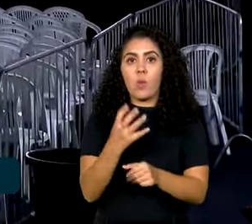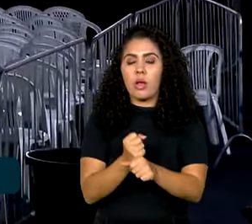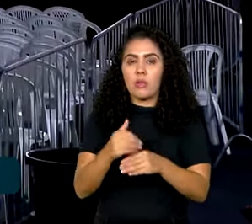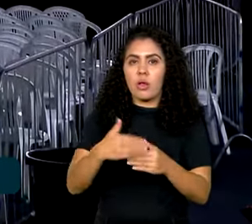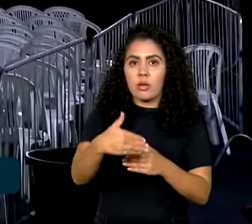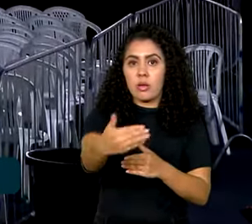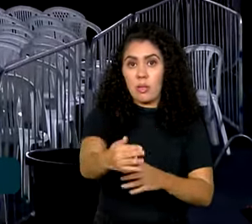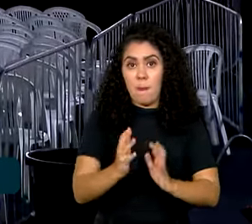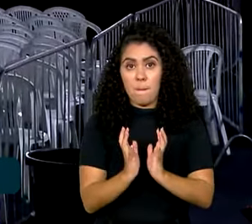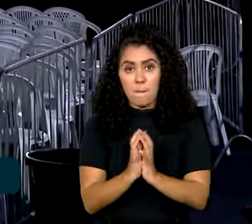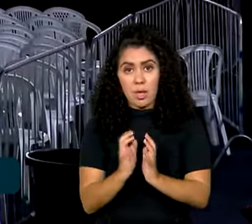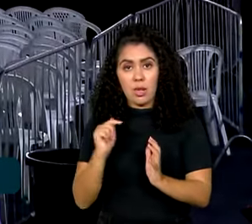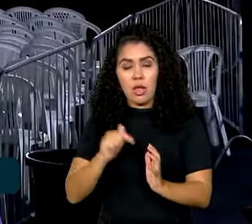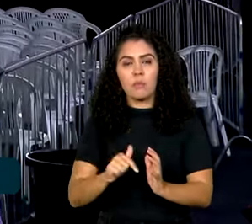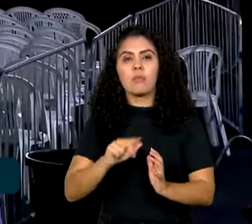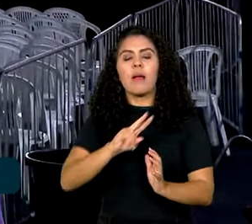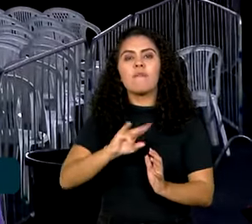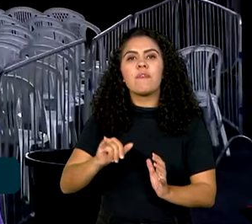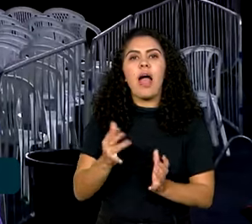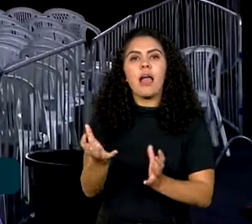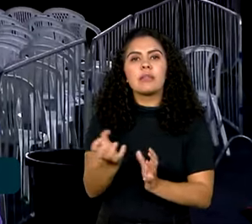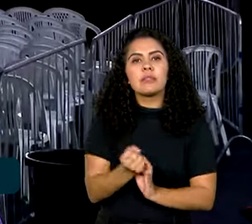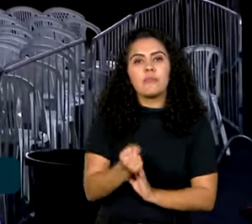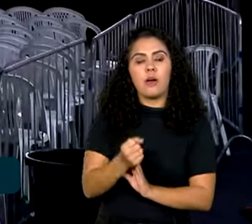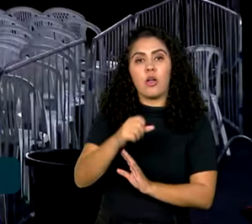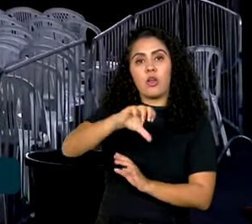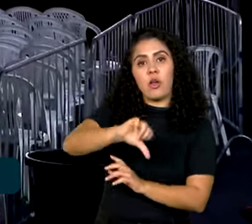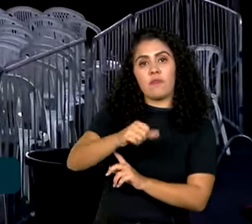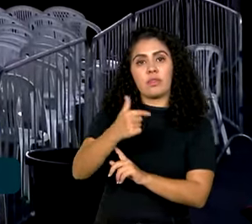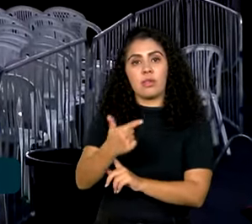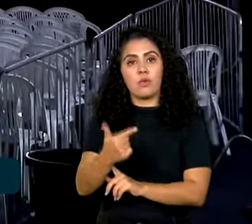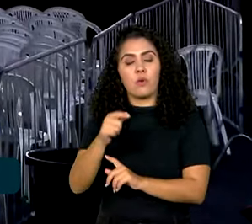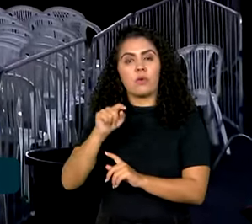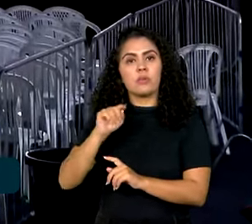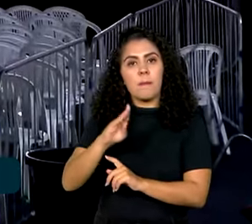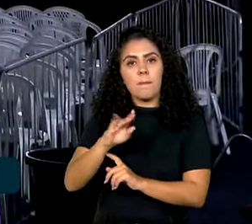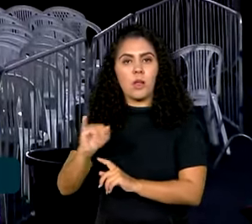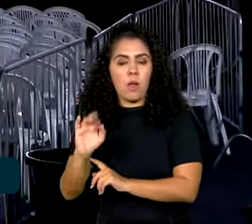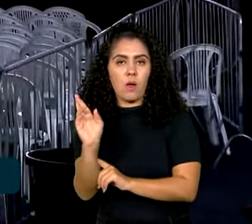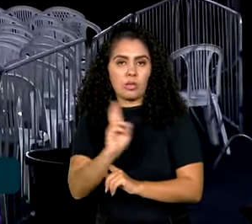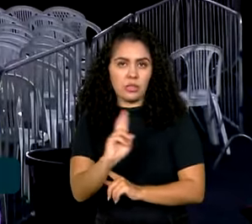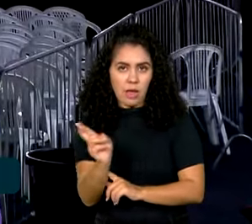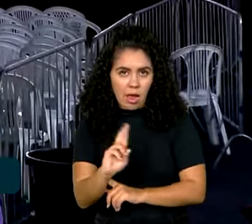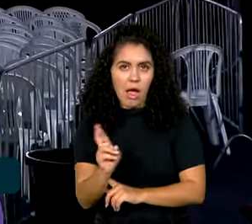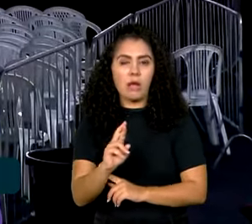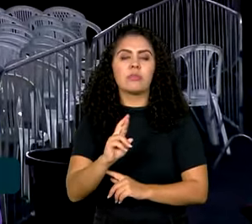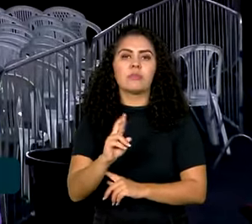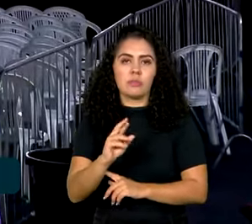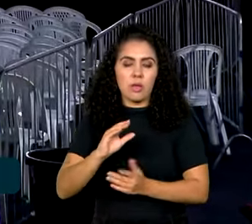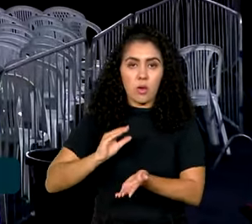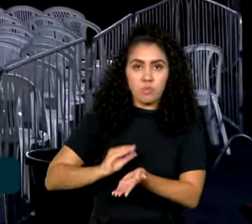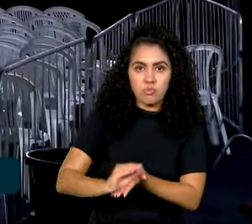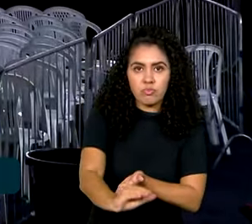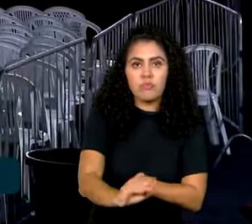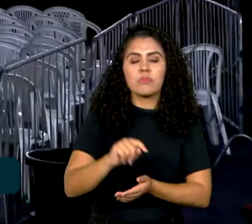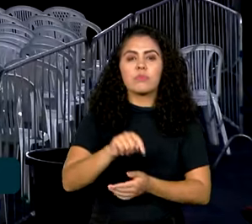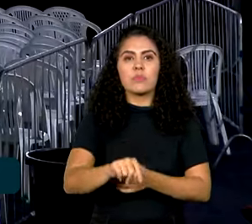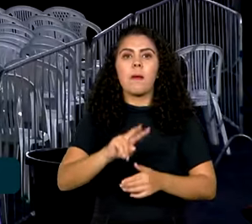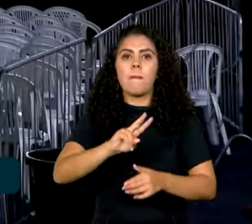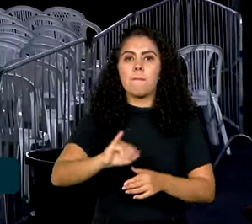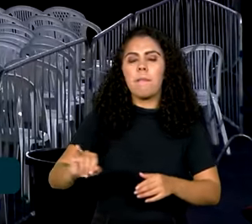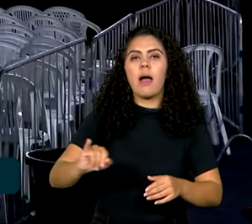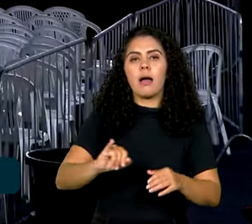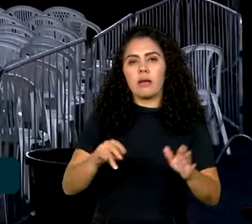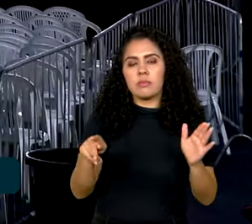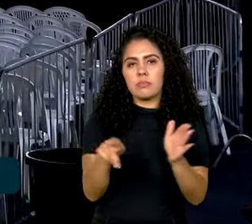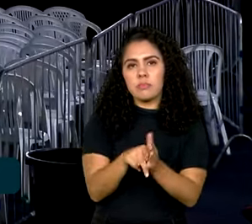Pernambuco vai receber cerca de 92 bilhões de reais em recursos, valor que será destinado para investimentos